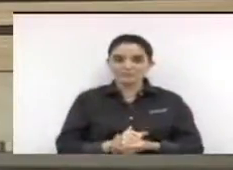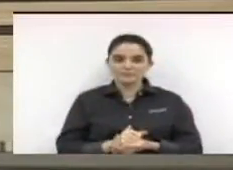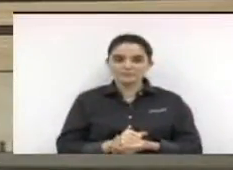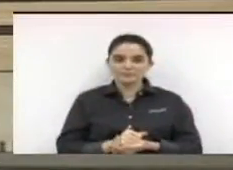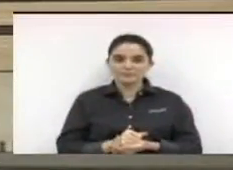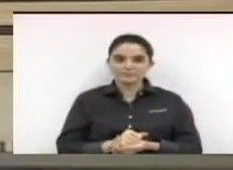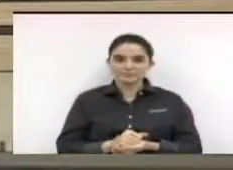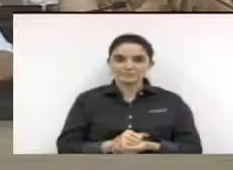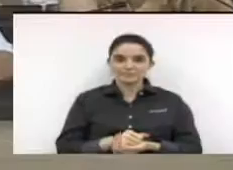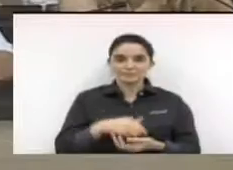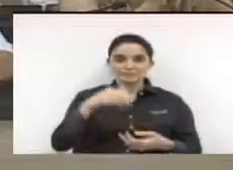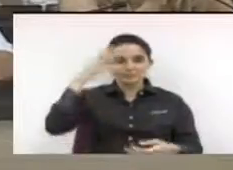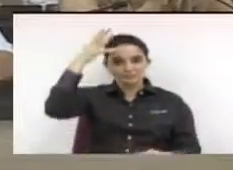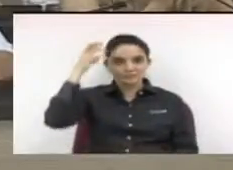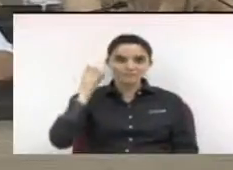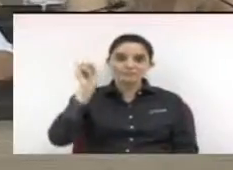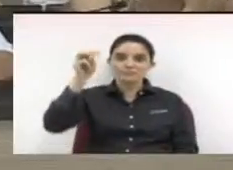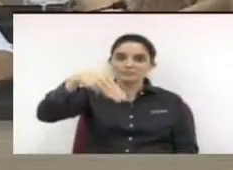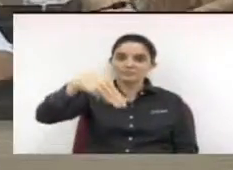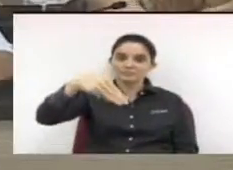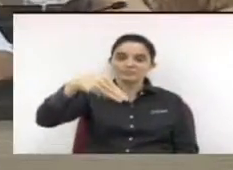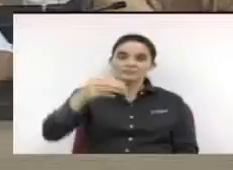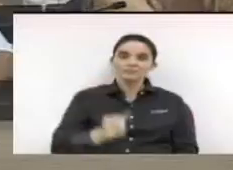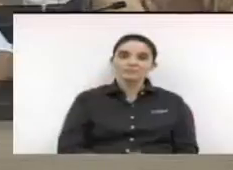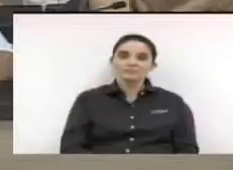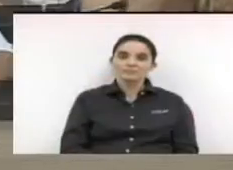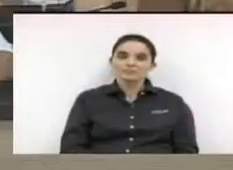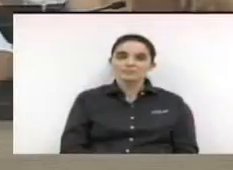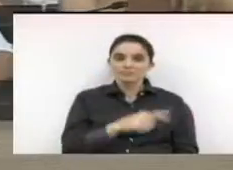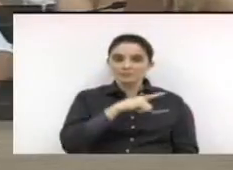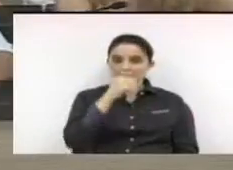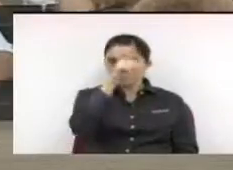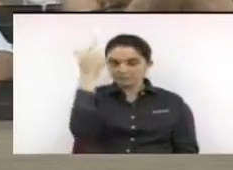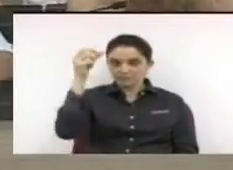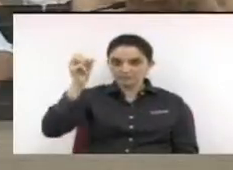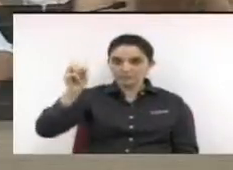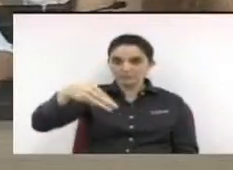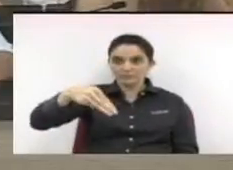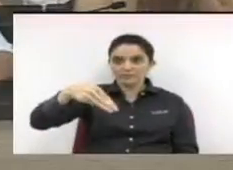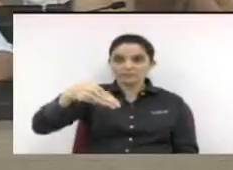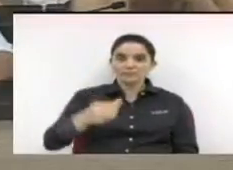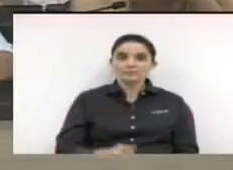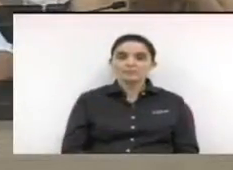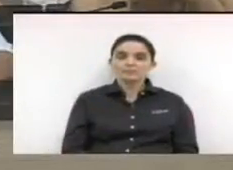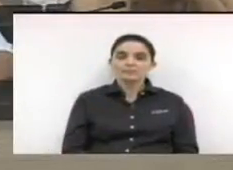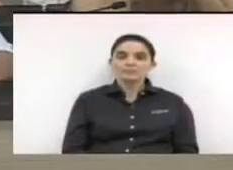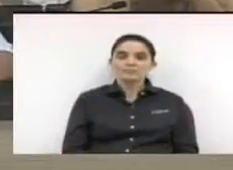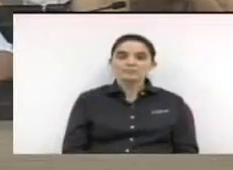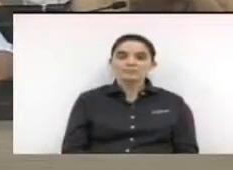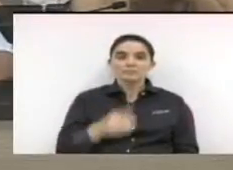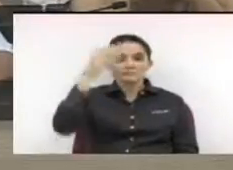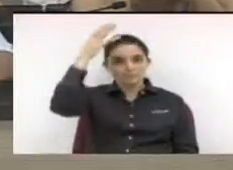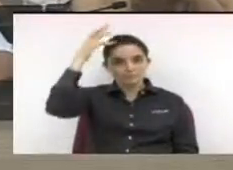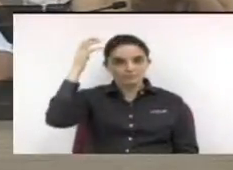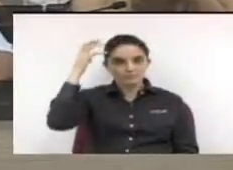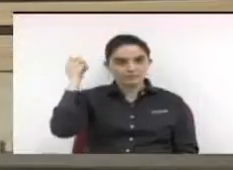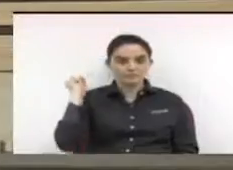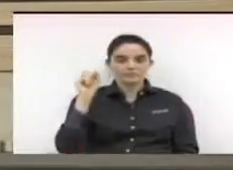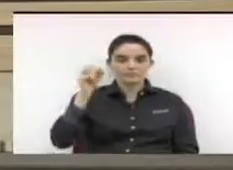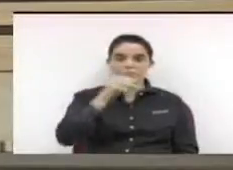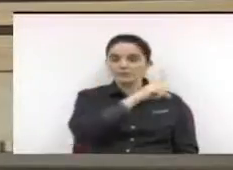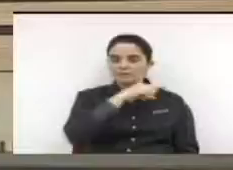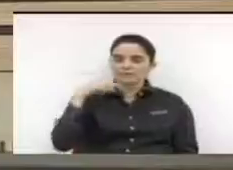Lu Bogo Sim Luiz Fernando Silveira Sim Doutora Mayra